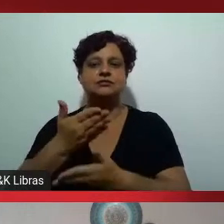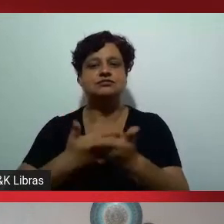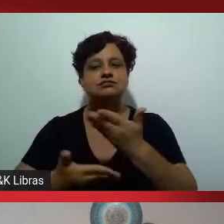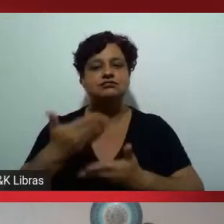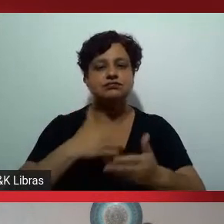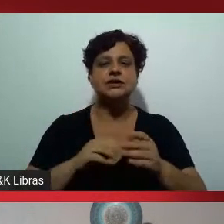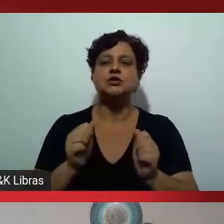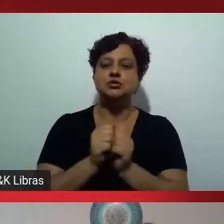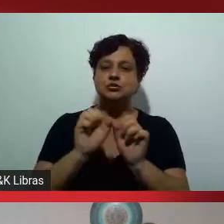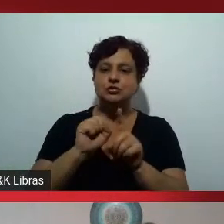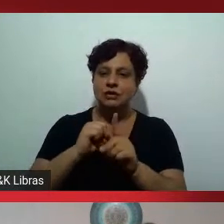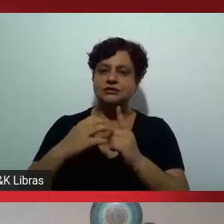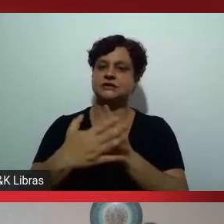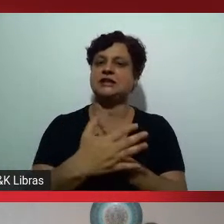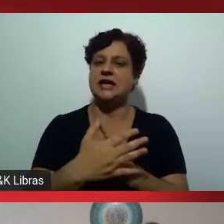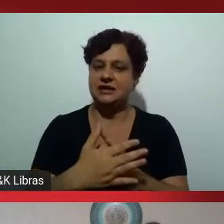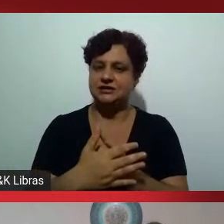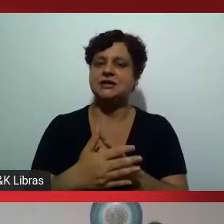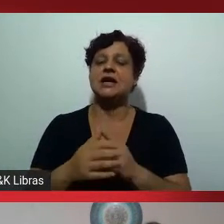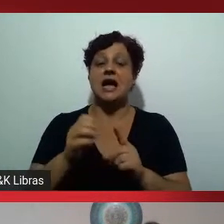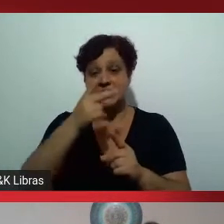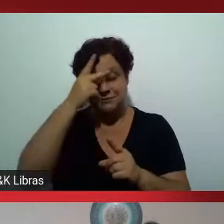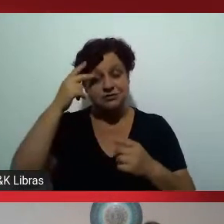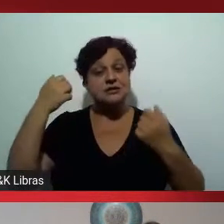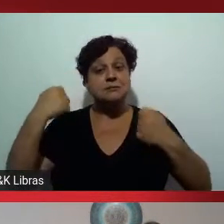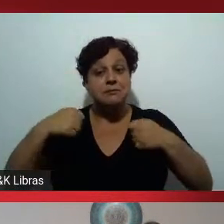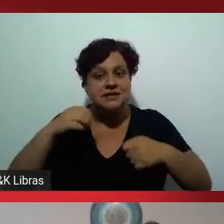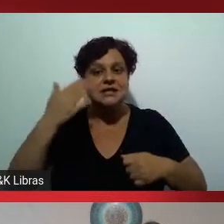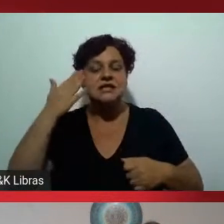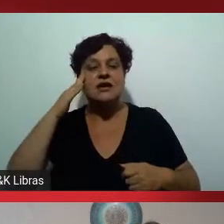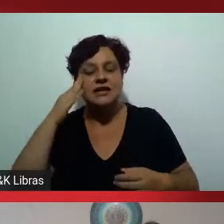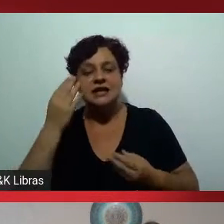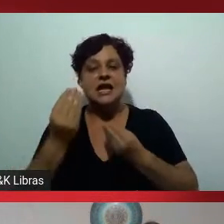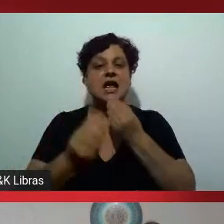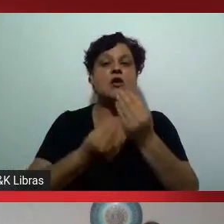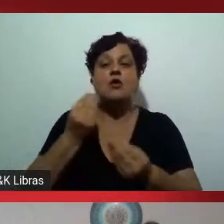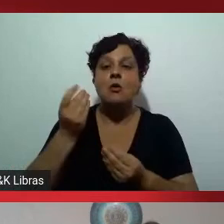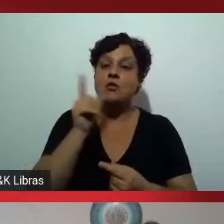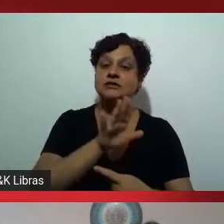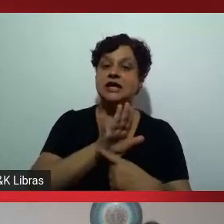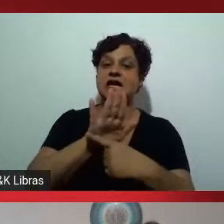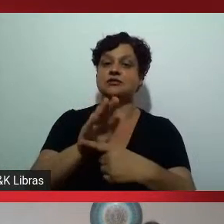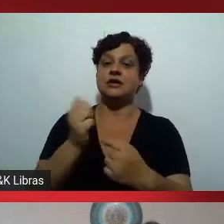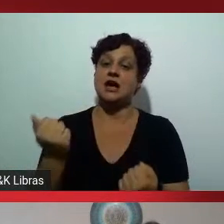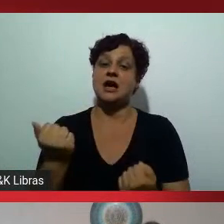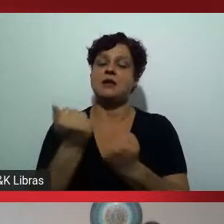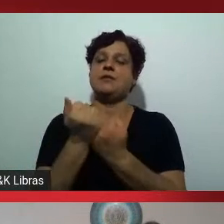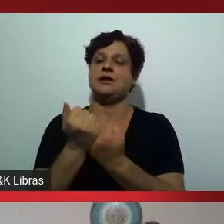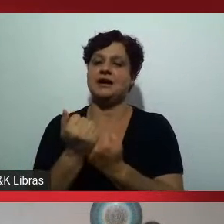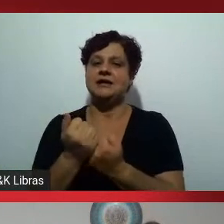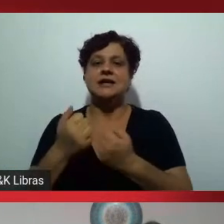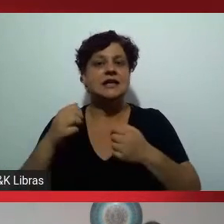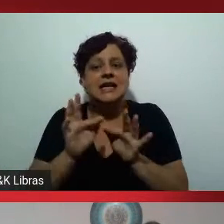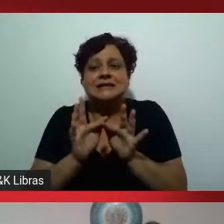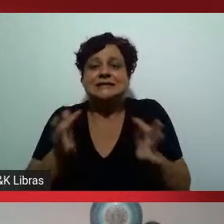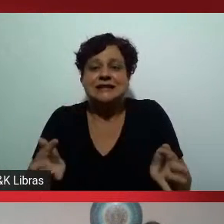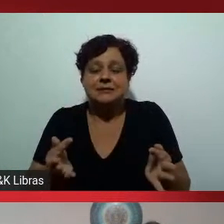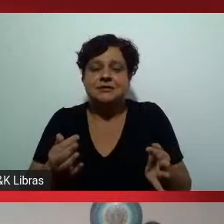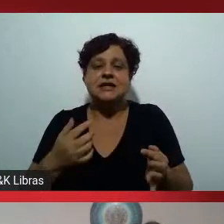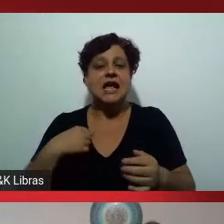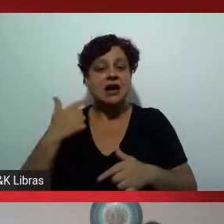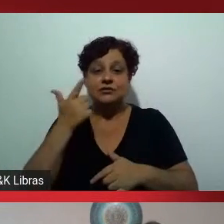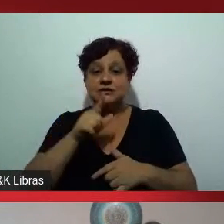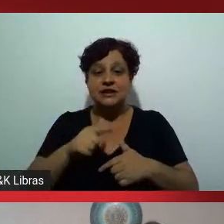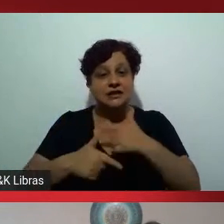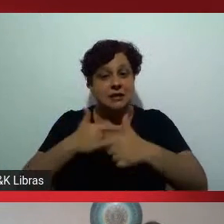sociedade civil. A sociedade civil tem que entender e um aspecto muito simples de tudo isso é de trabalhar na outra